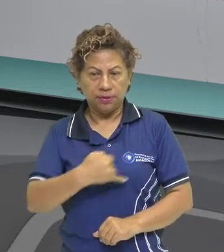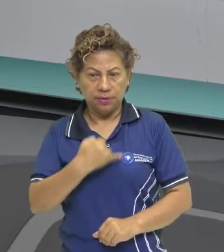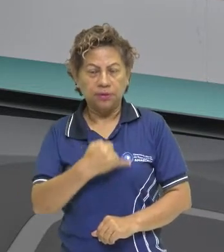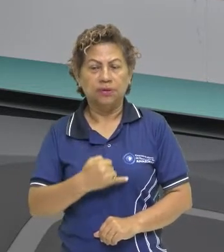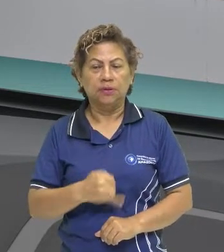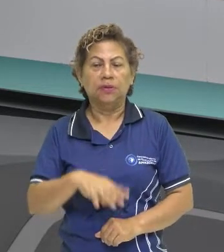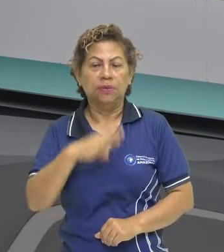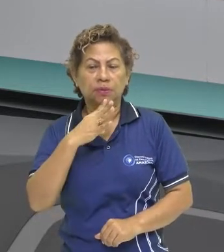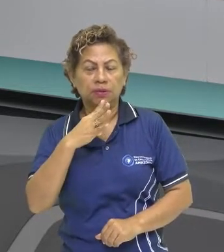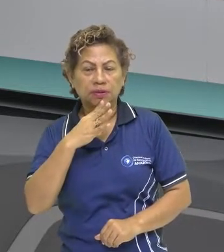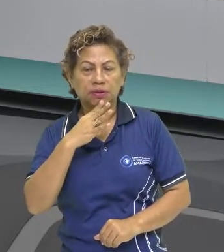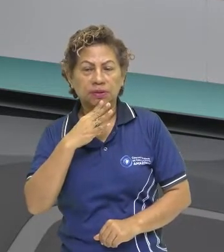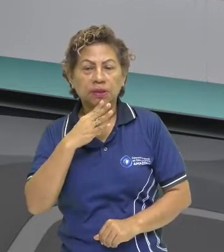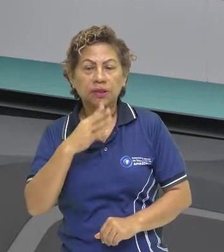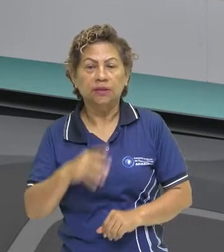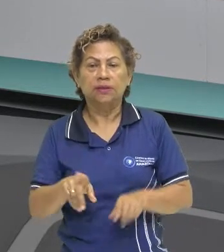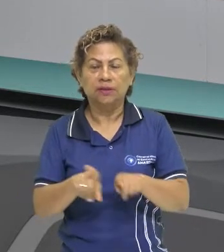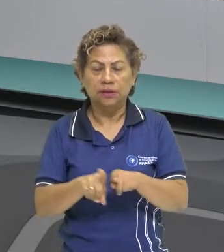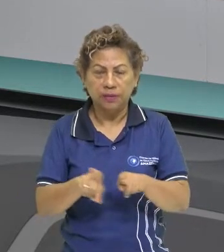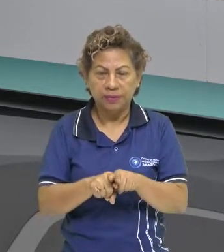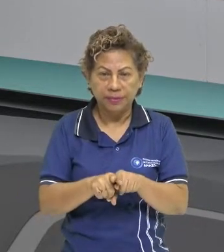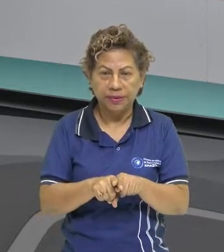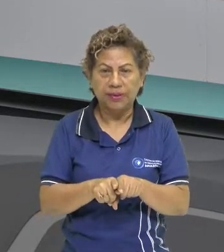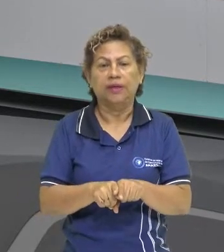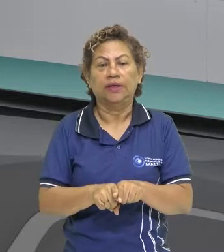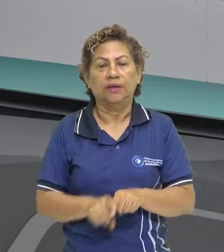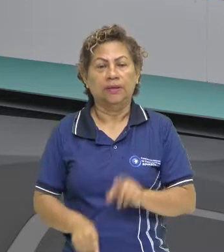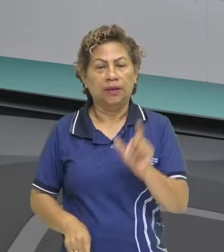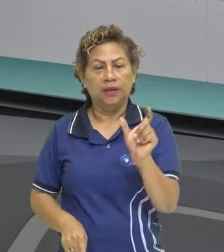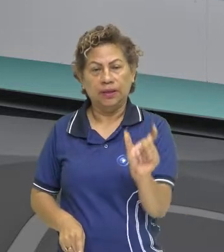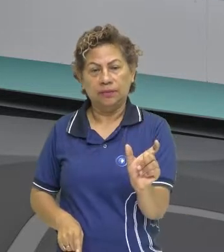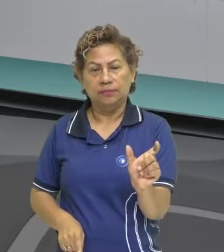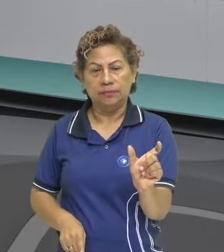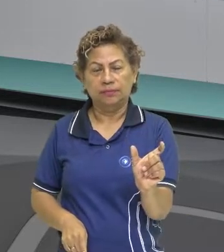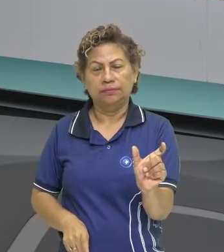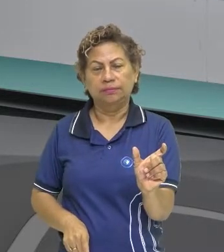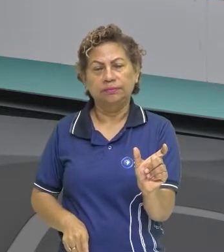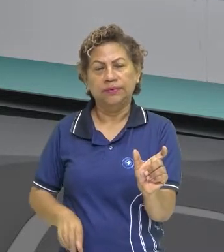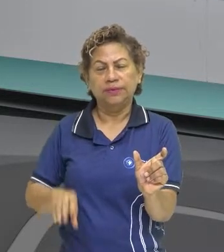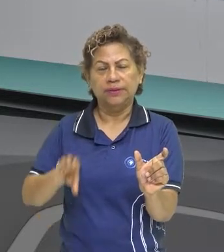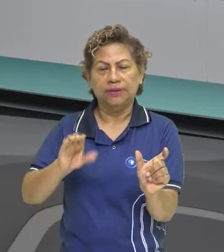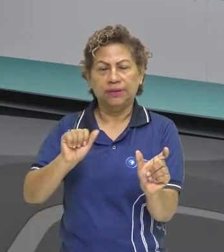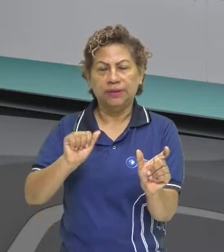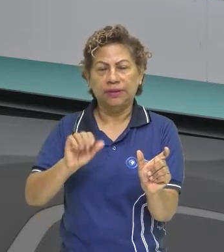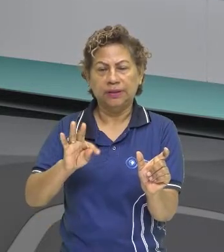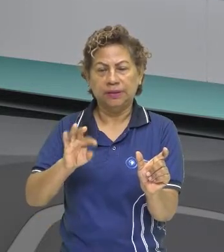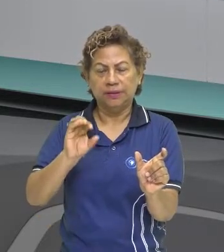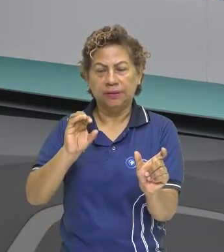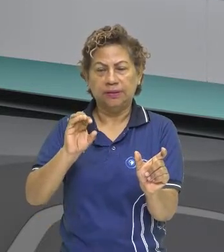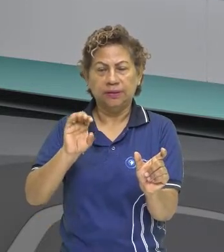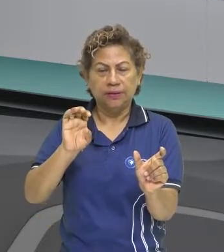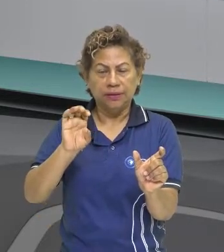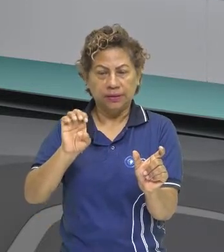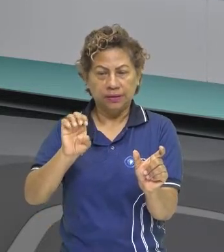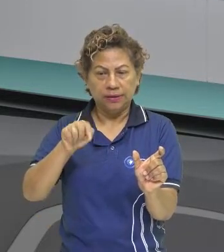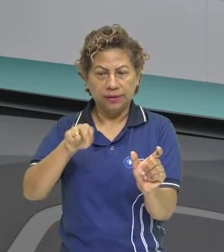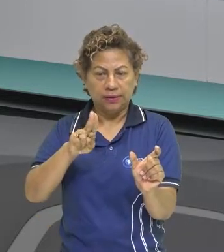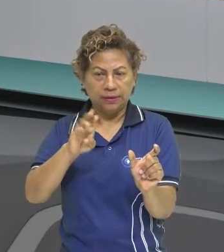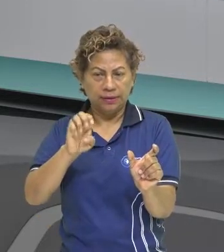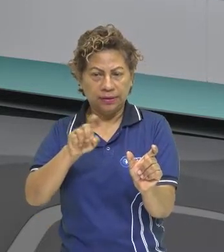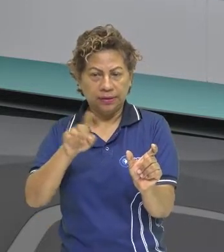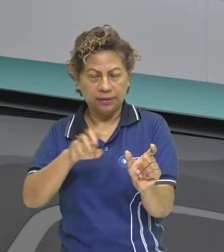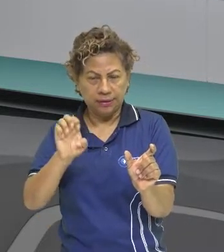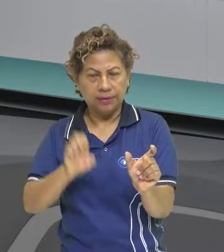literatura de catequese, lembre-se disso, ou literatura de evangelização. Falou esses três termos,